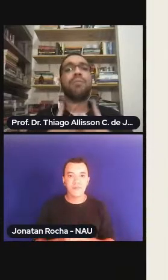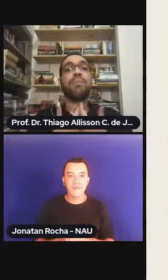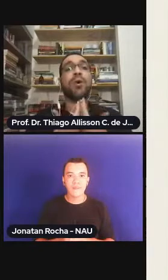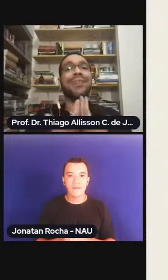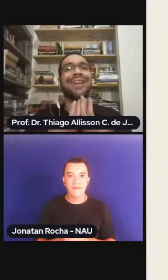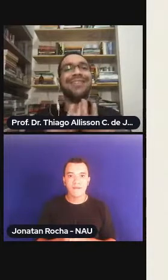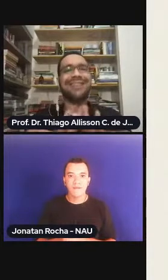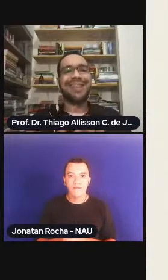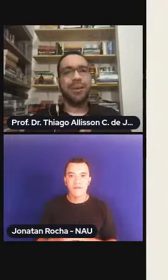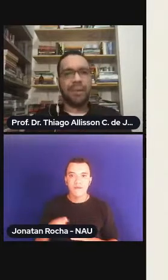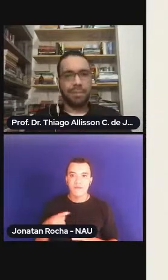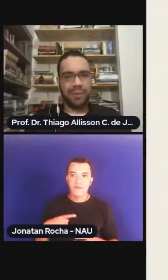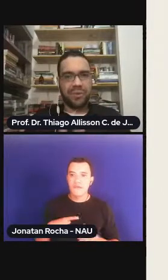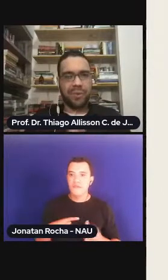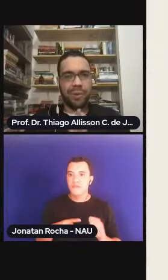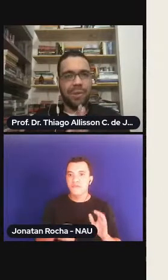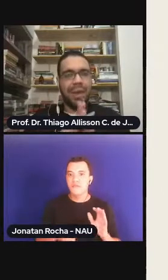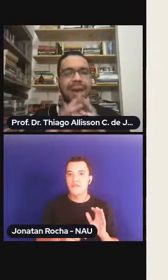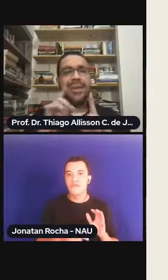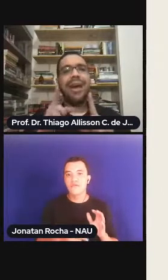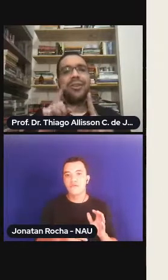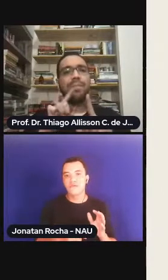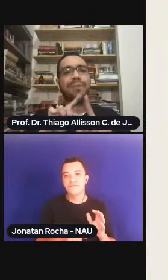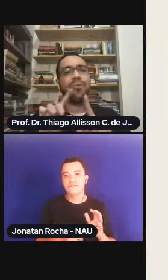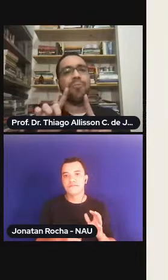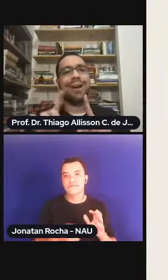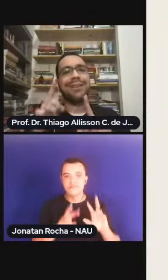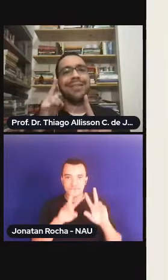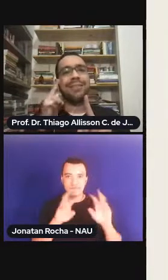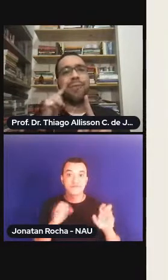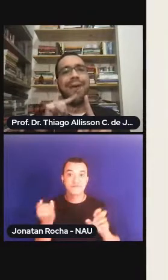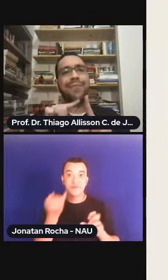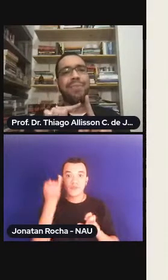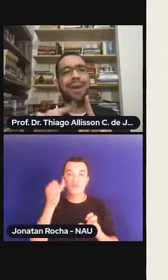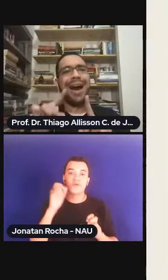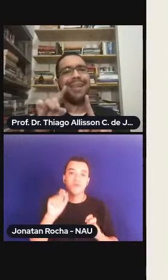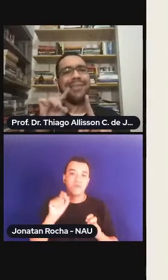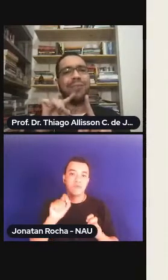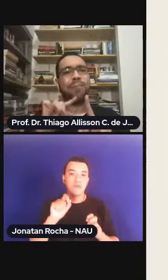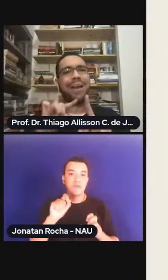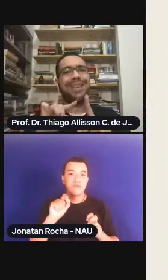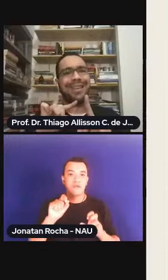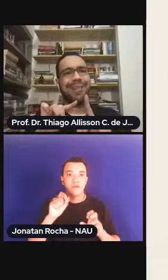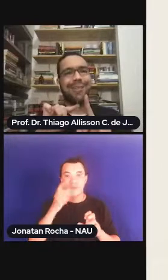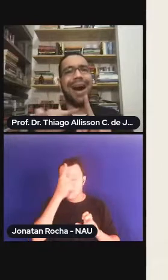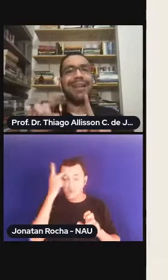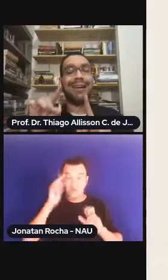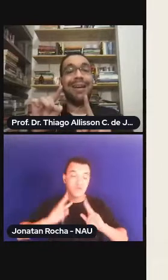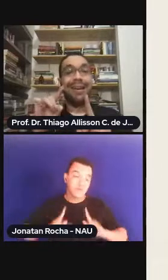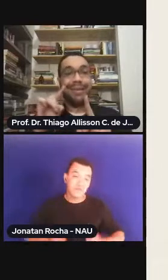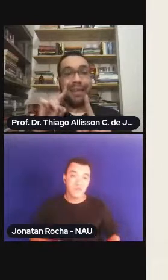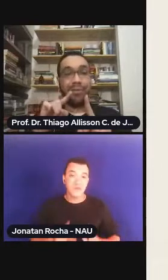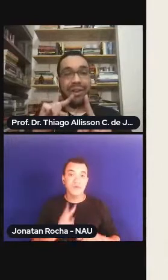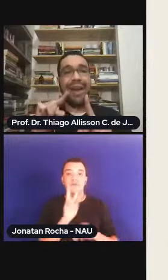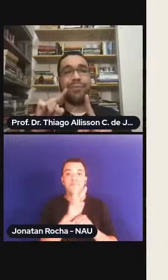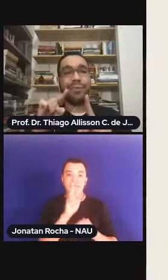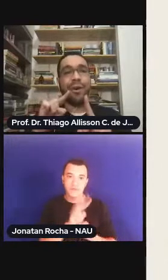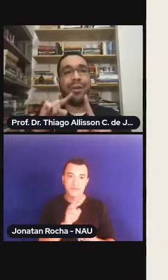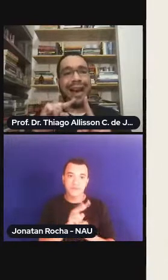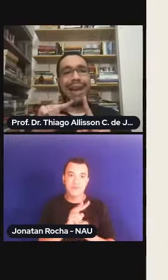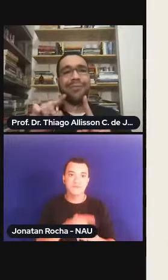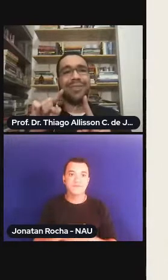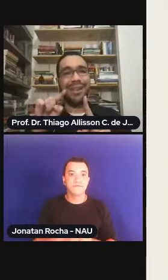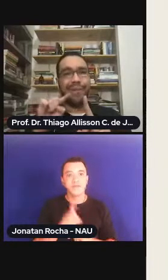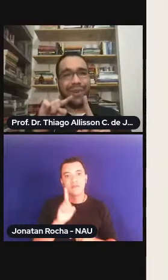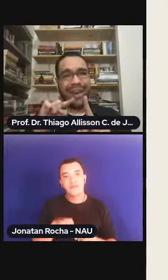que é o conteúdo de proteção da pessoa. E esta pessoa humana sendo afirmada, sendo preservada, tendo direitos